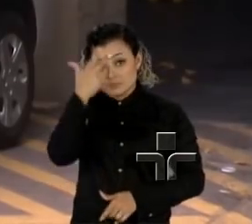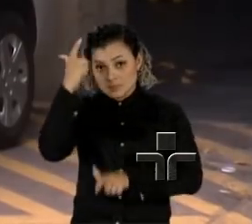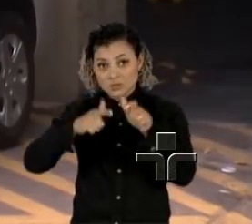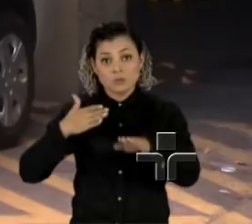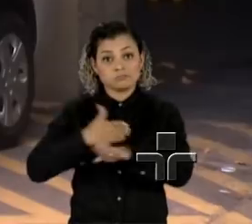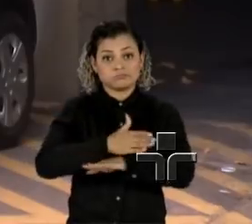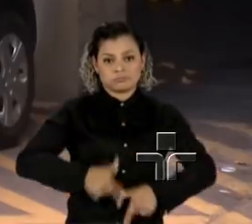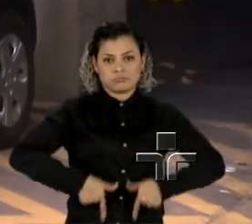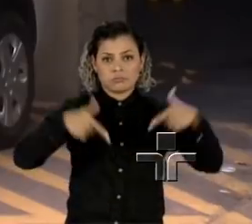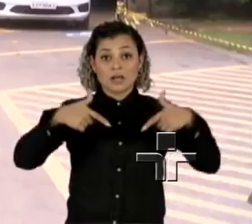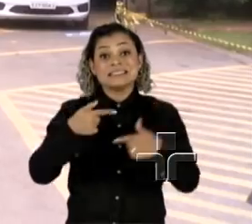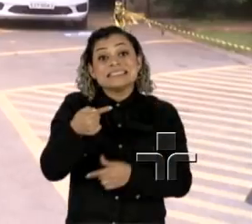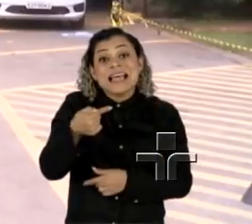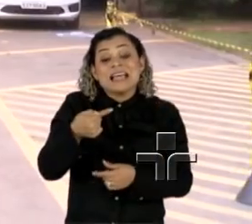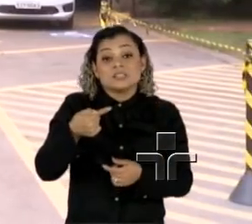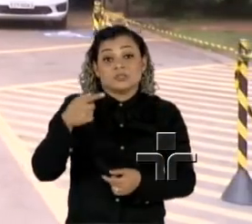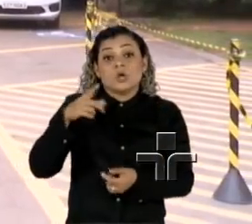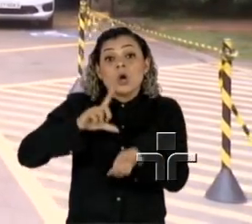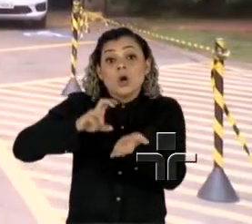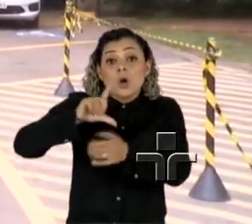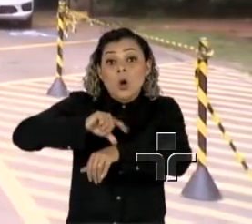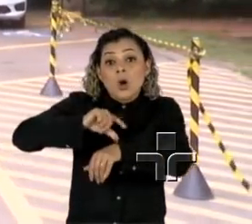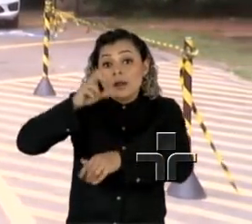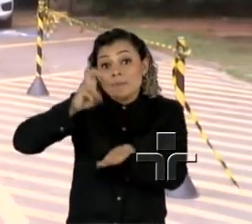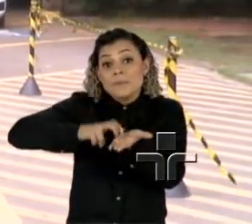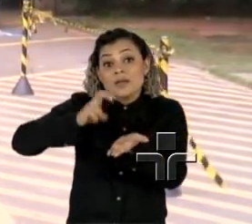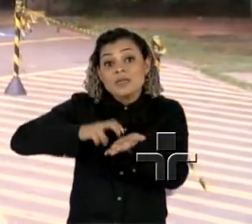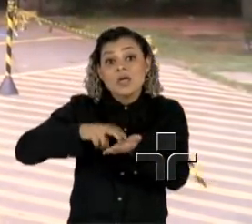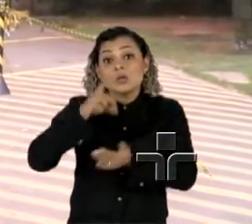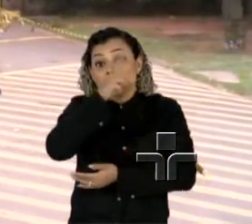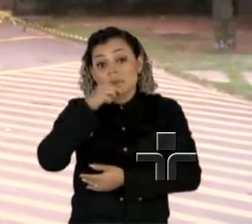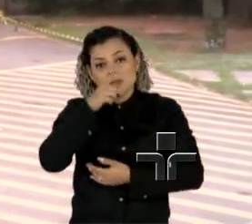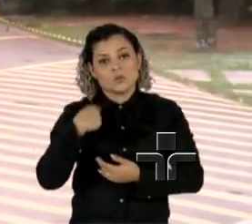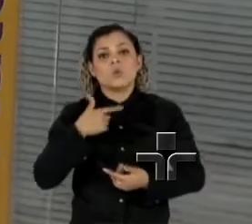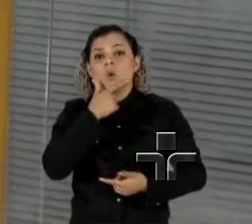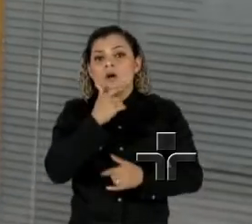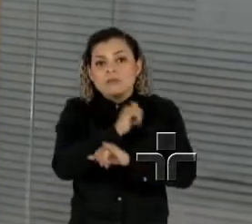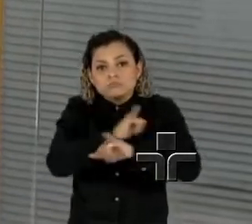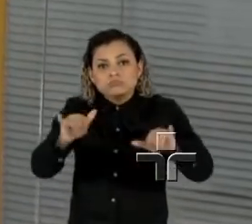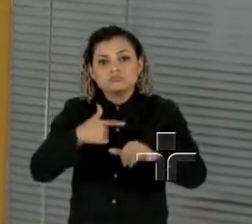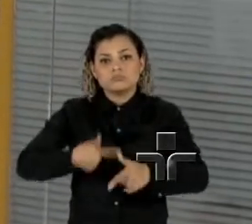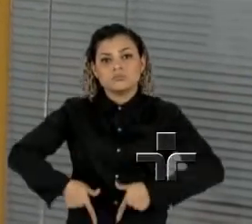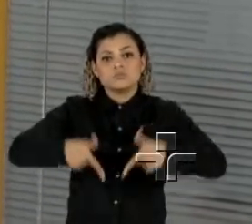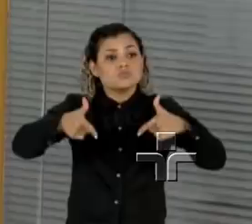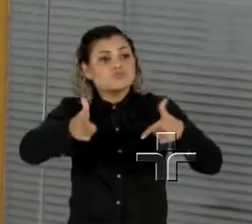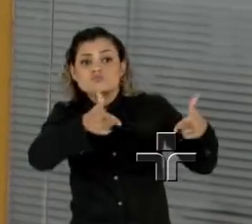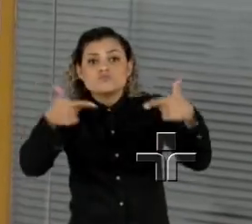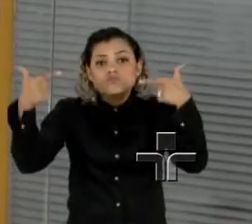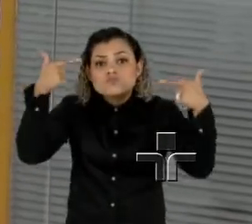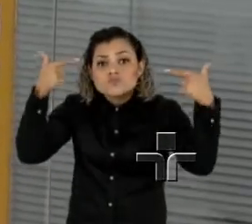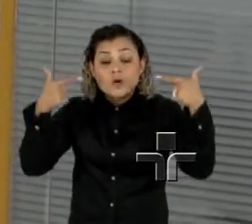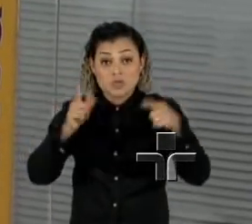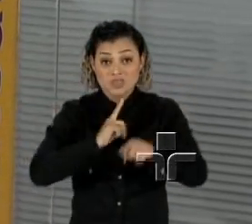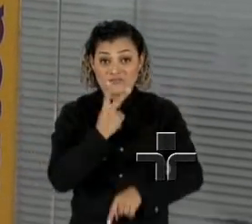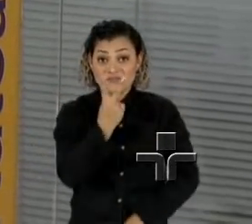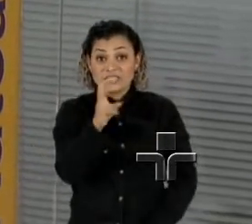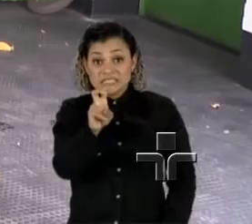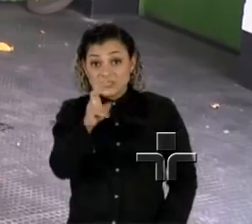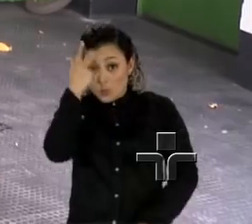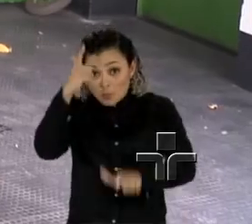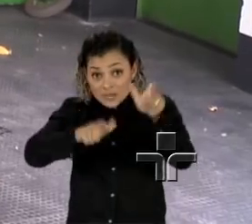das sete horas da manhã de domingo. Ao passar pela portaria, os criminosos anunciaram o assalto e renderam seguranças. Cerca de 25